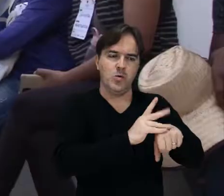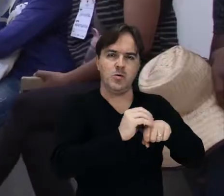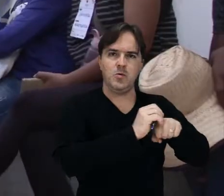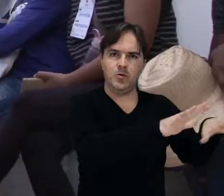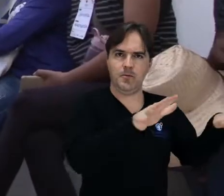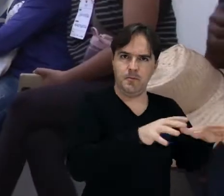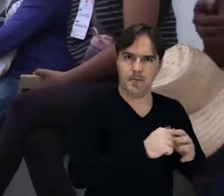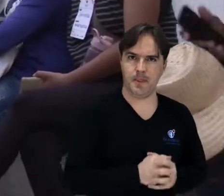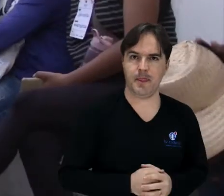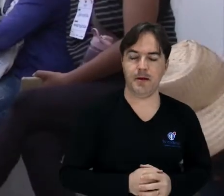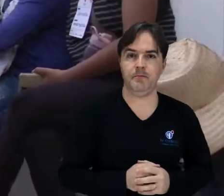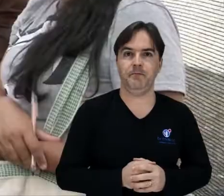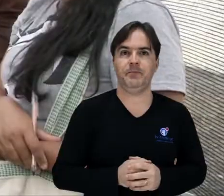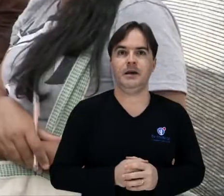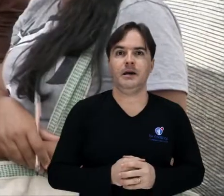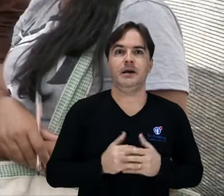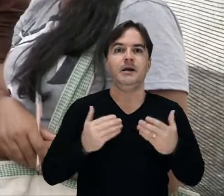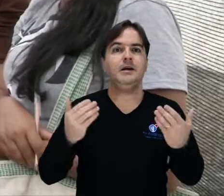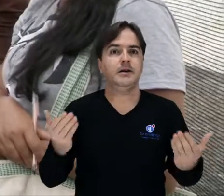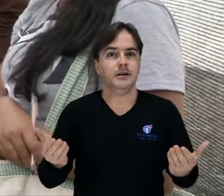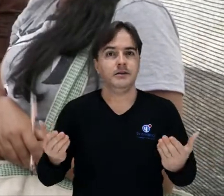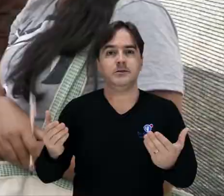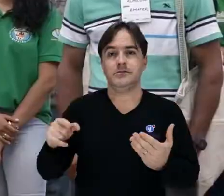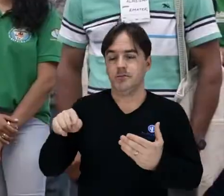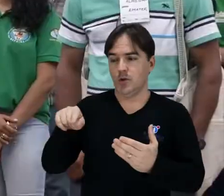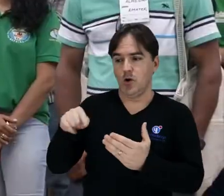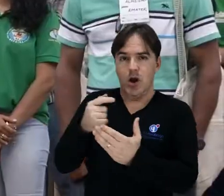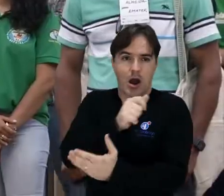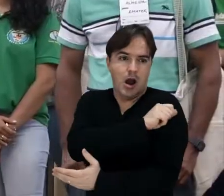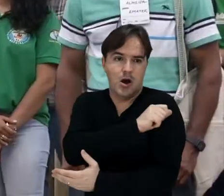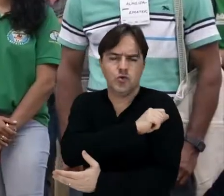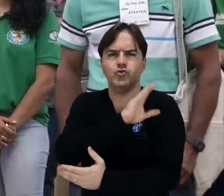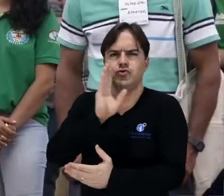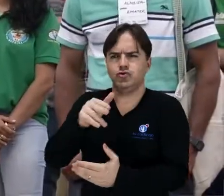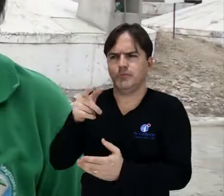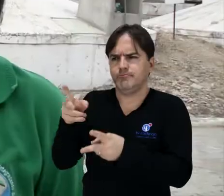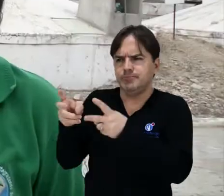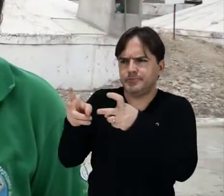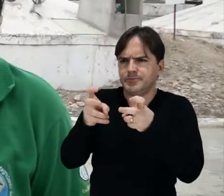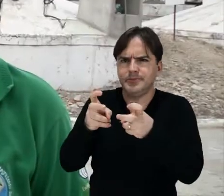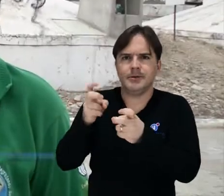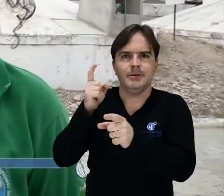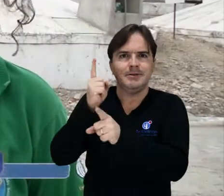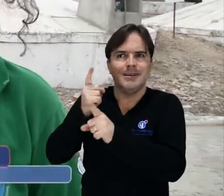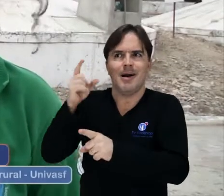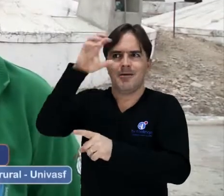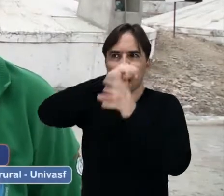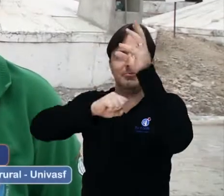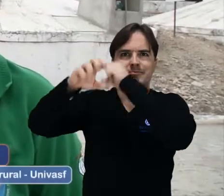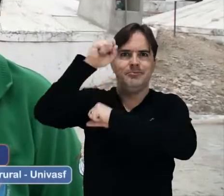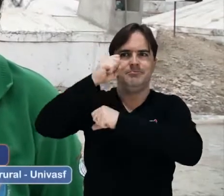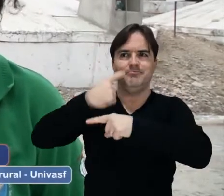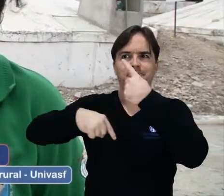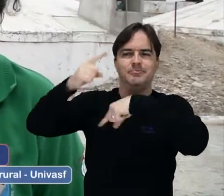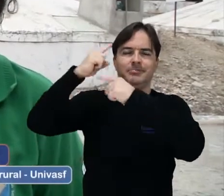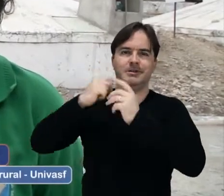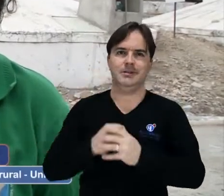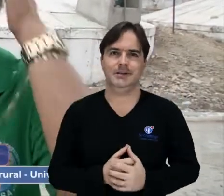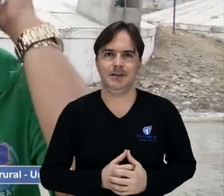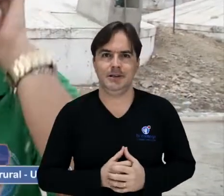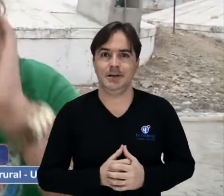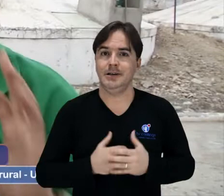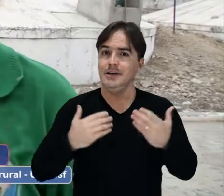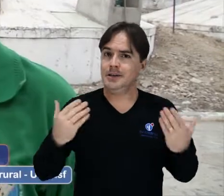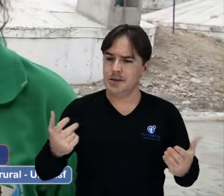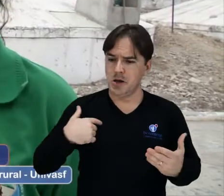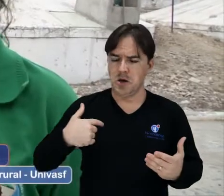Cada estudante tem sempre um aprendizado para destacar dessas atividades. Para mim, essa experiência vem enriquecer ainda mais o meu currículo